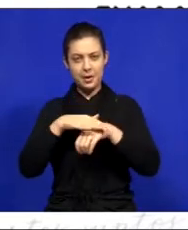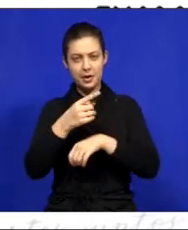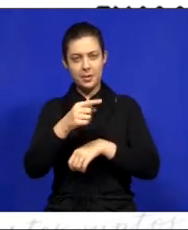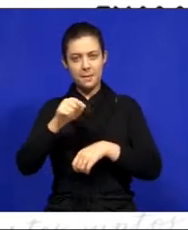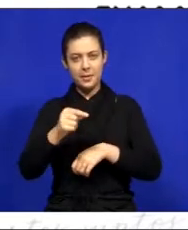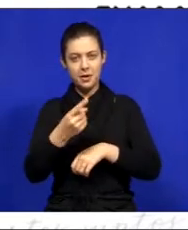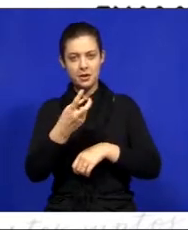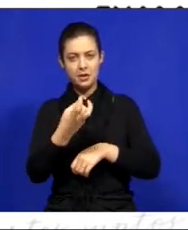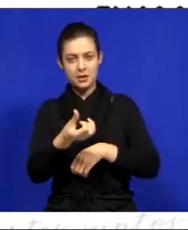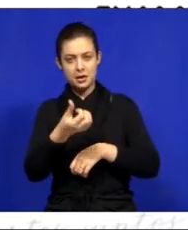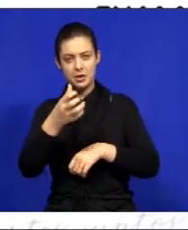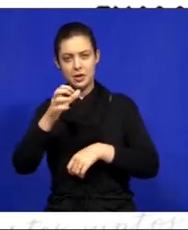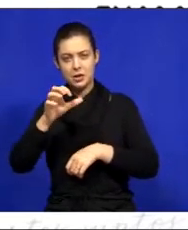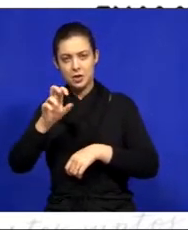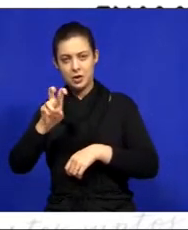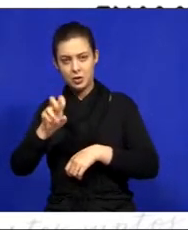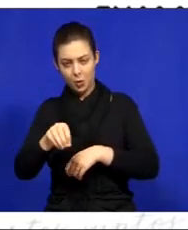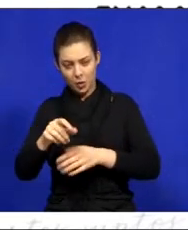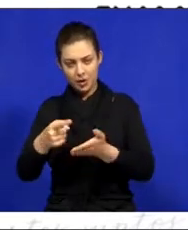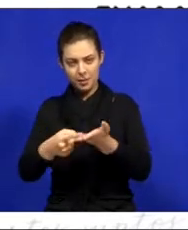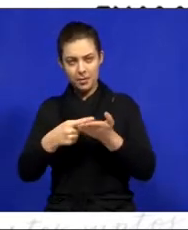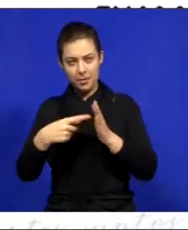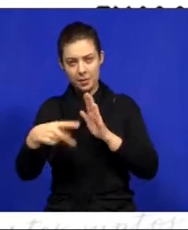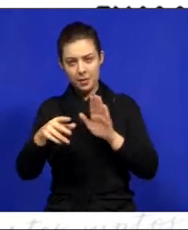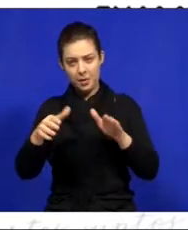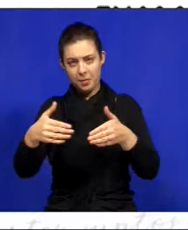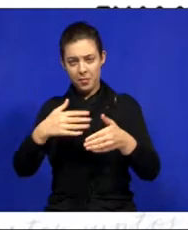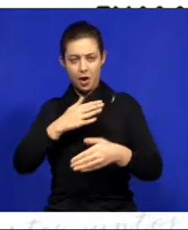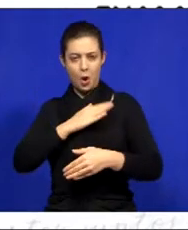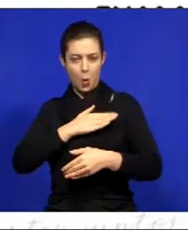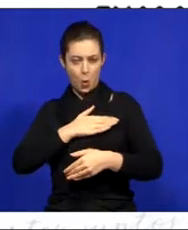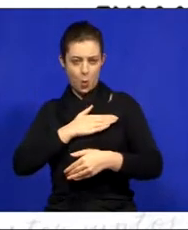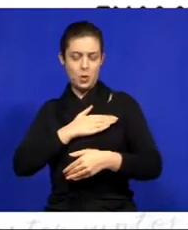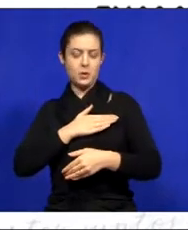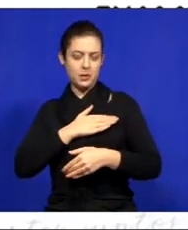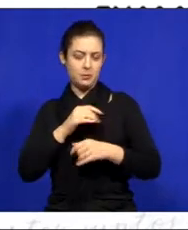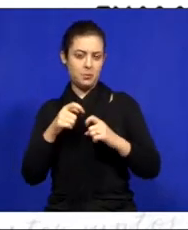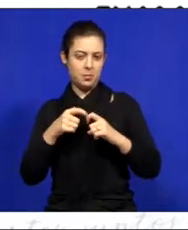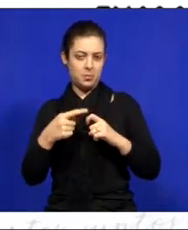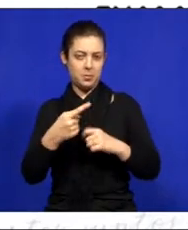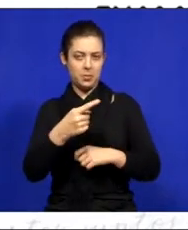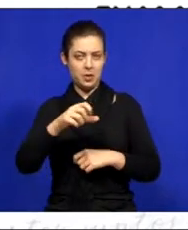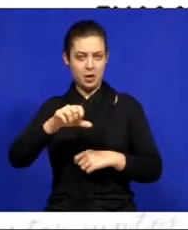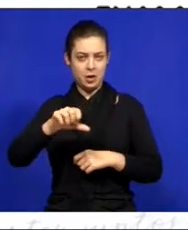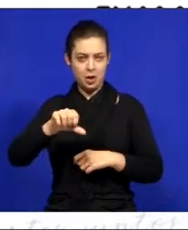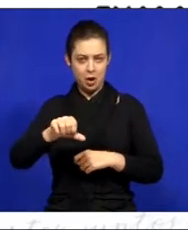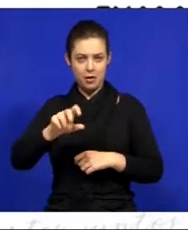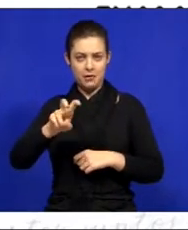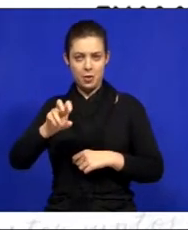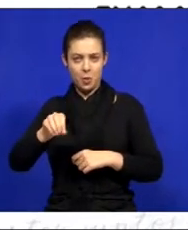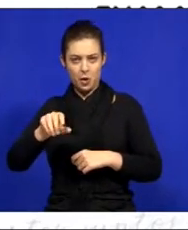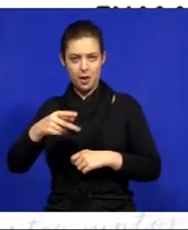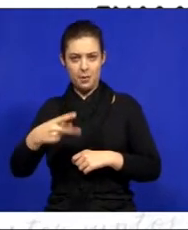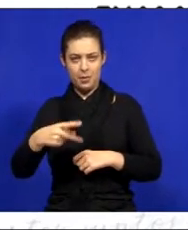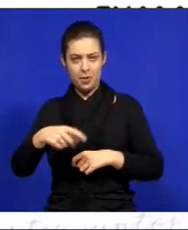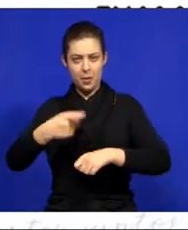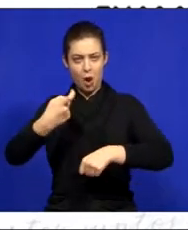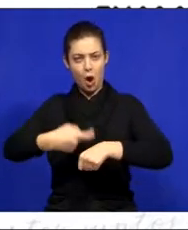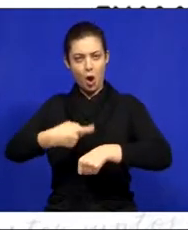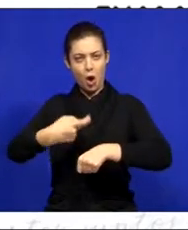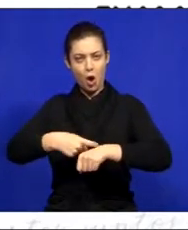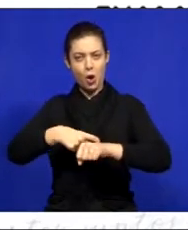.650 consultas em cardiologia, 1.950 em ortopedia,